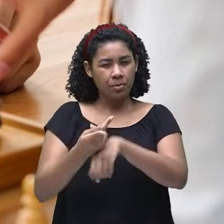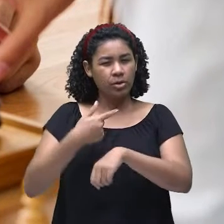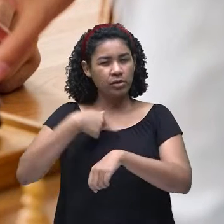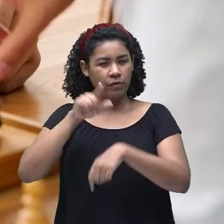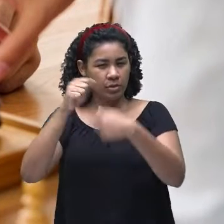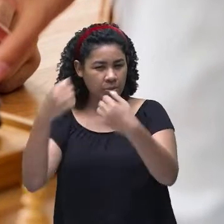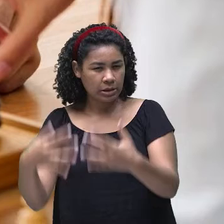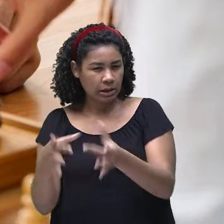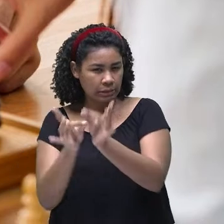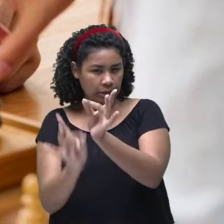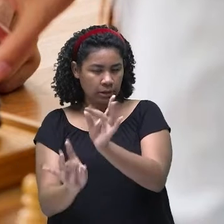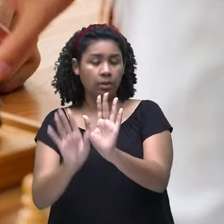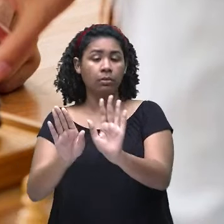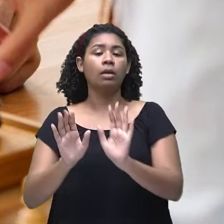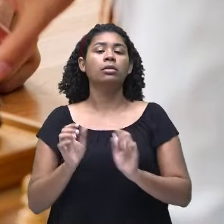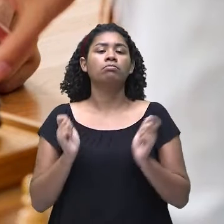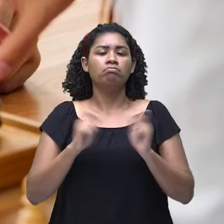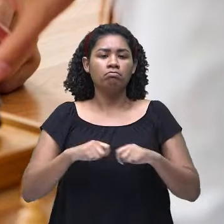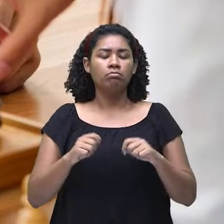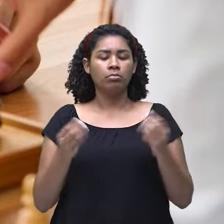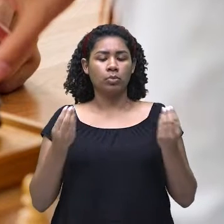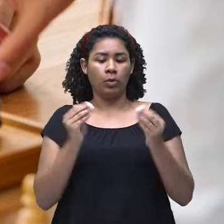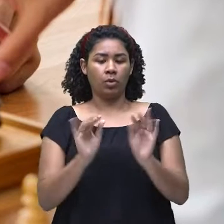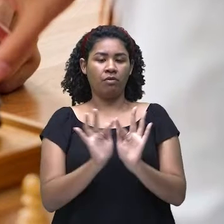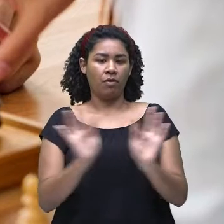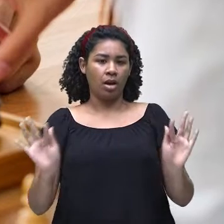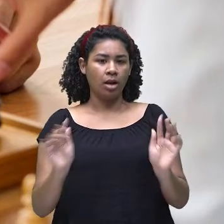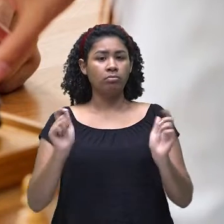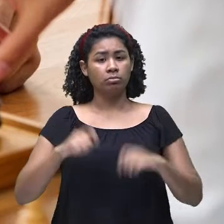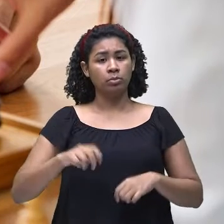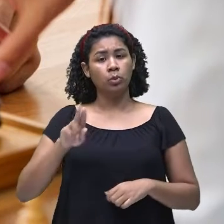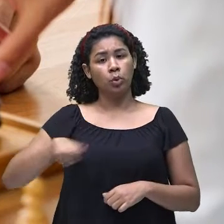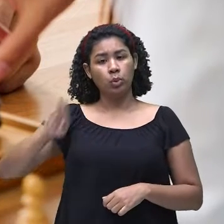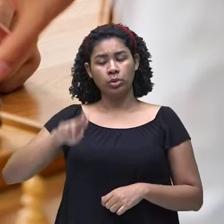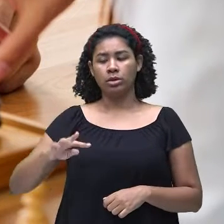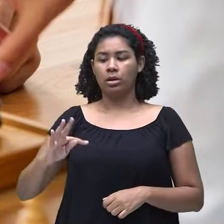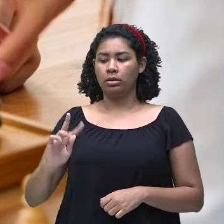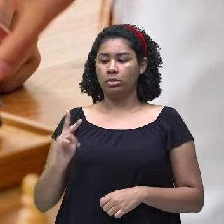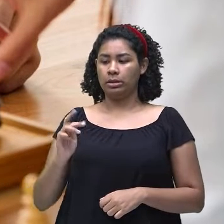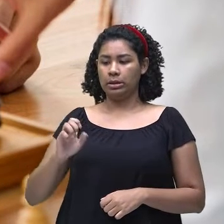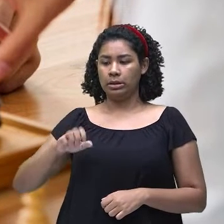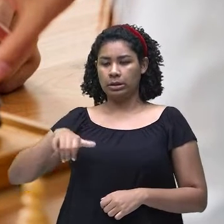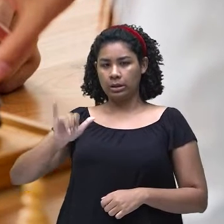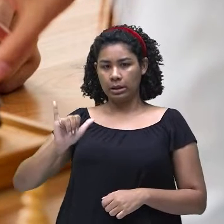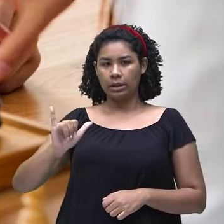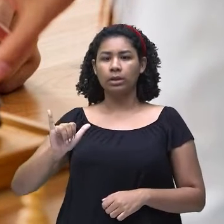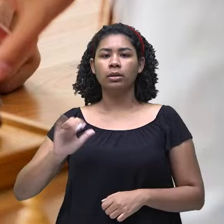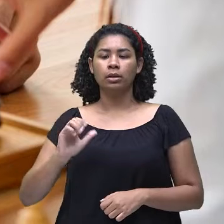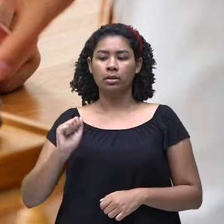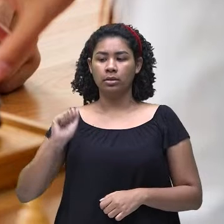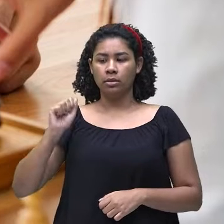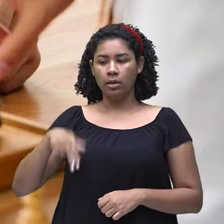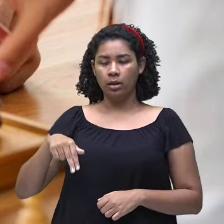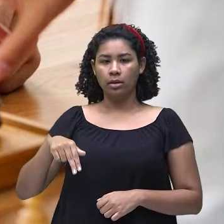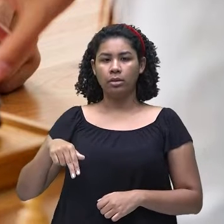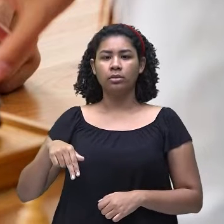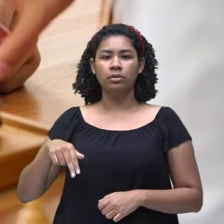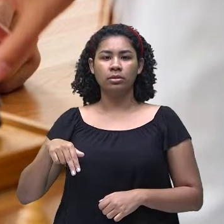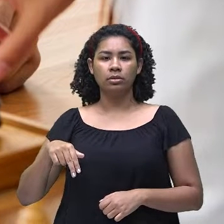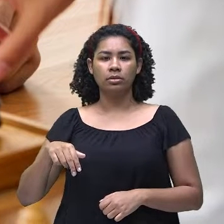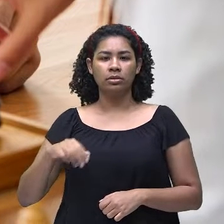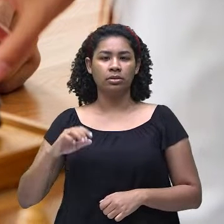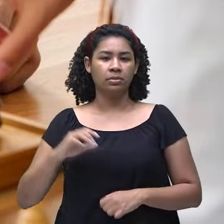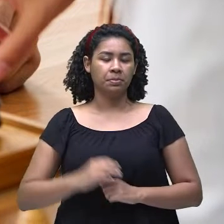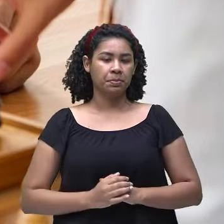they can play chess. They can play chess. Eles sabem, né? Jogar xadrez. Então,